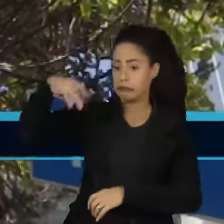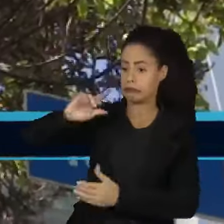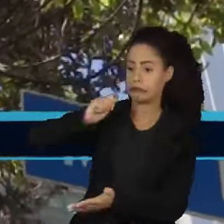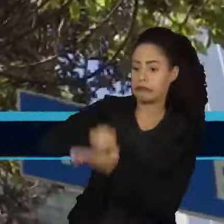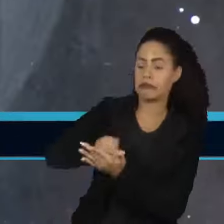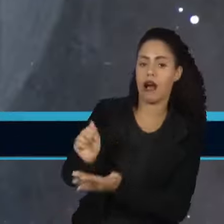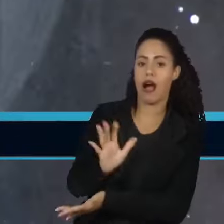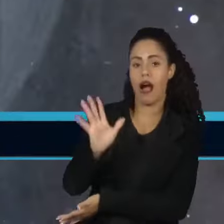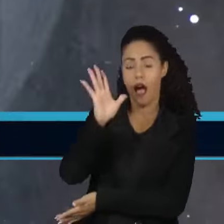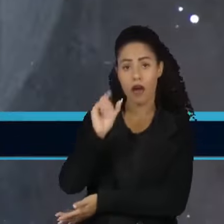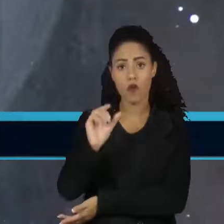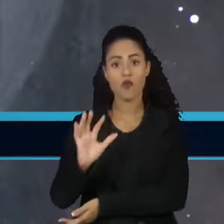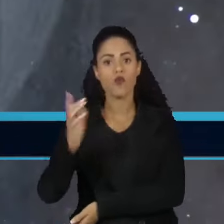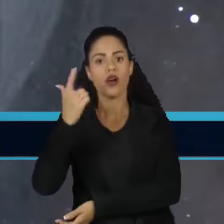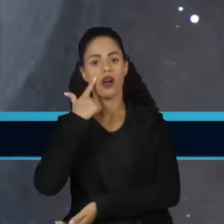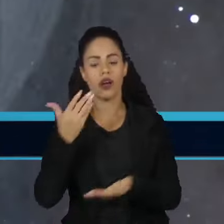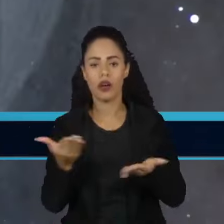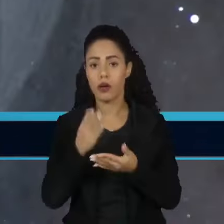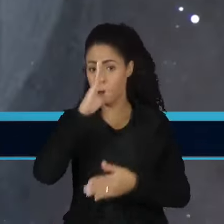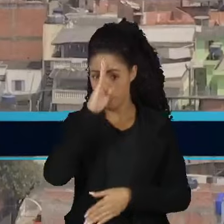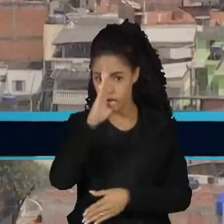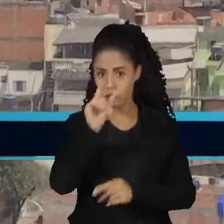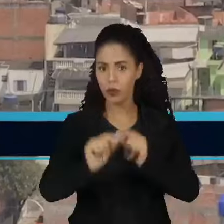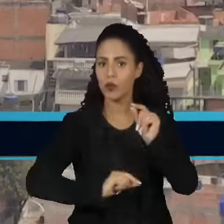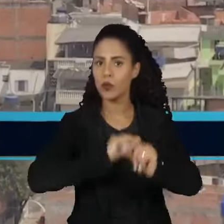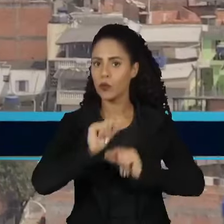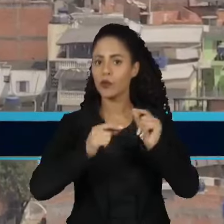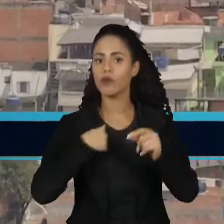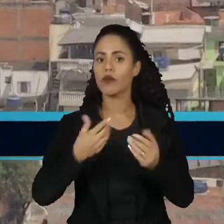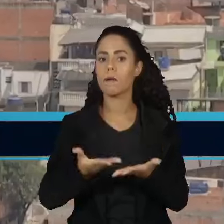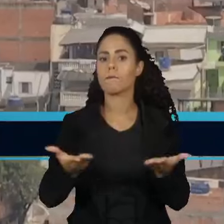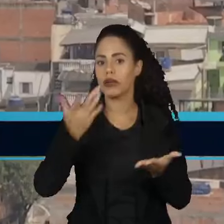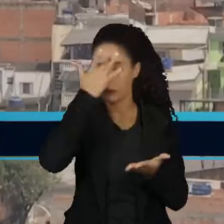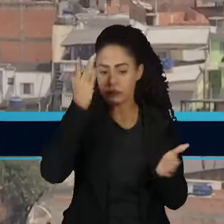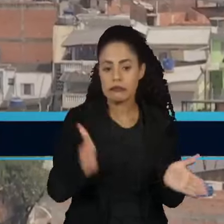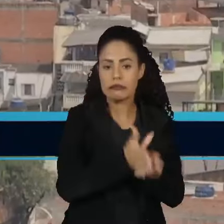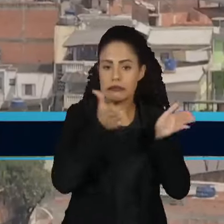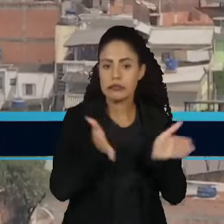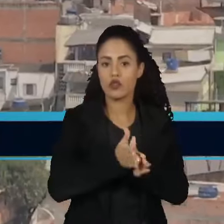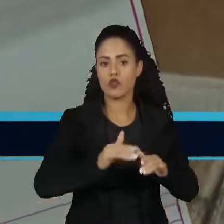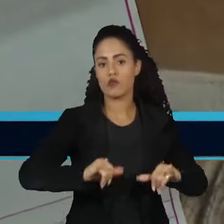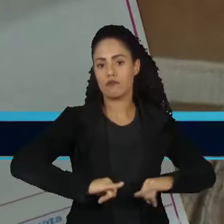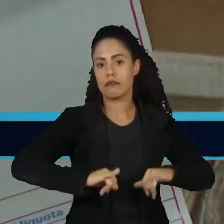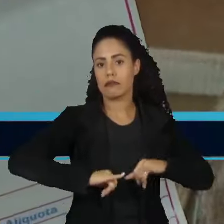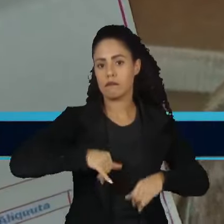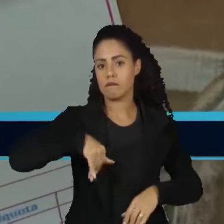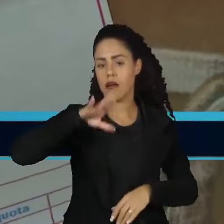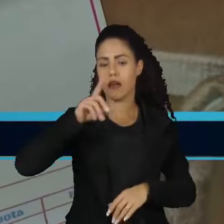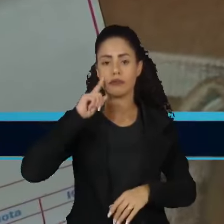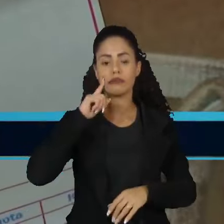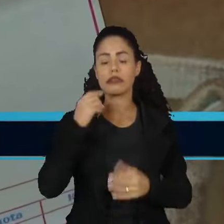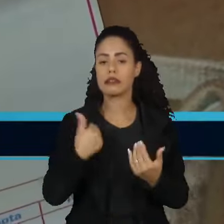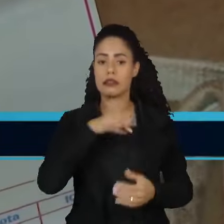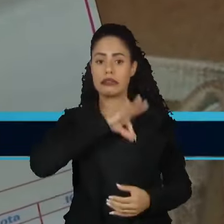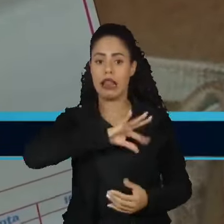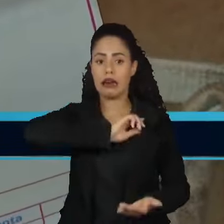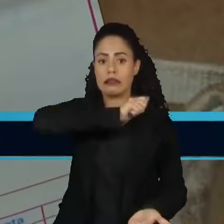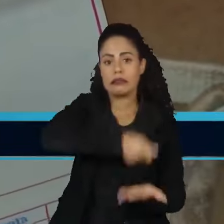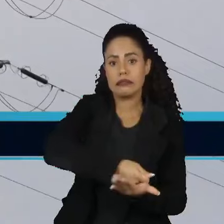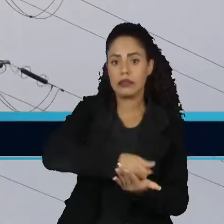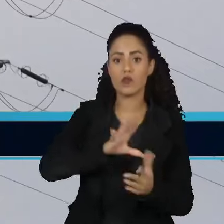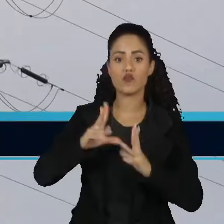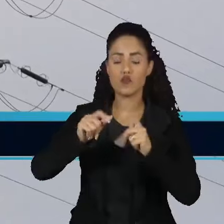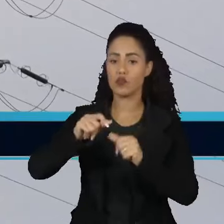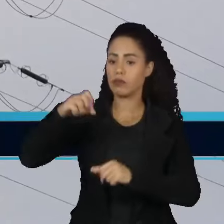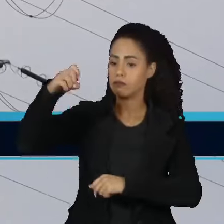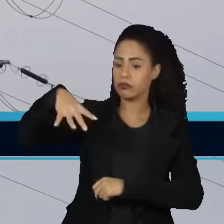consumidores, afetando principalmente os mais pobres, que comprometem metade da renda com a tarifa